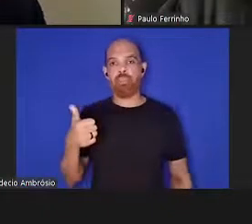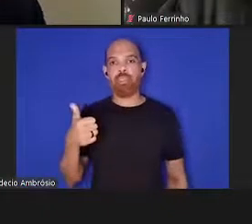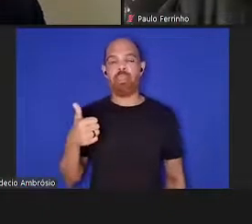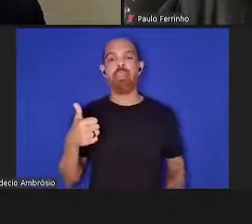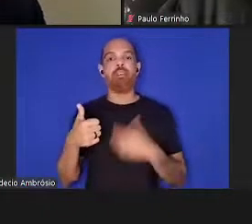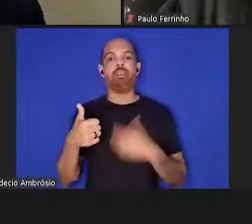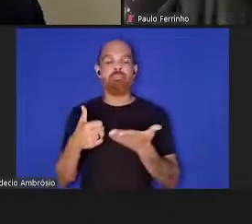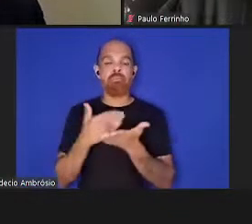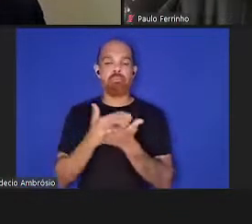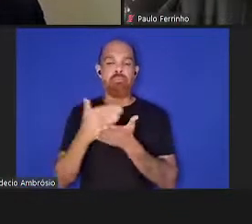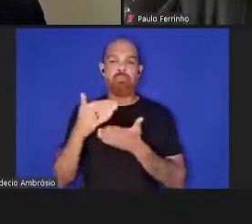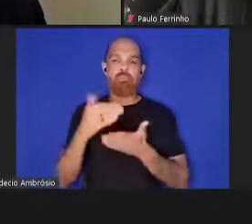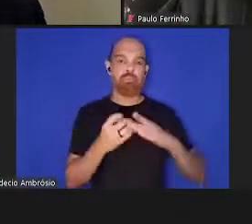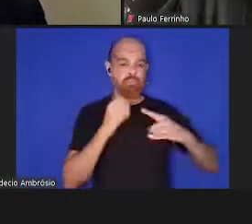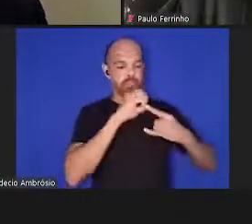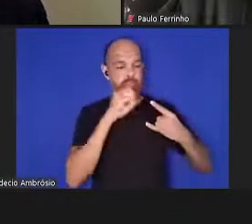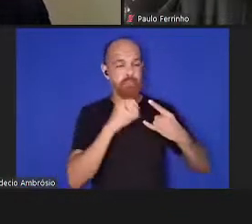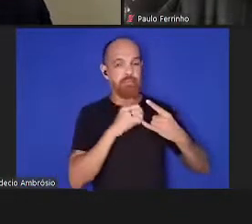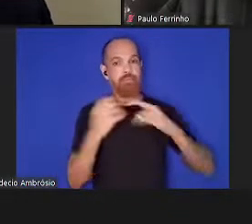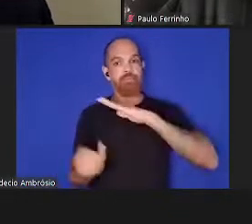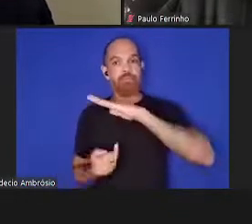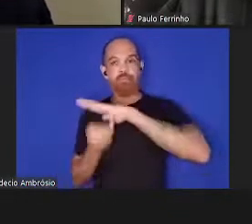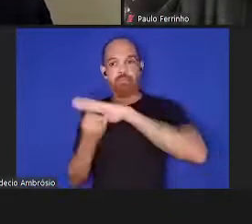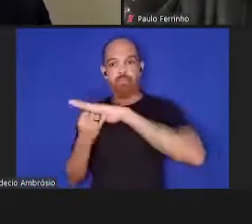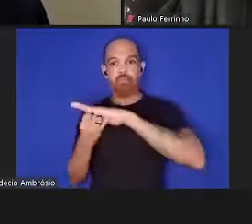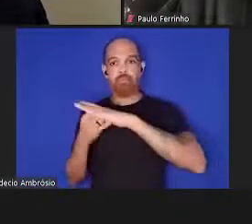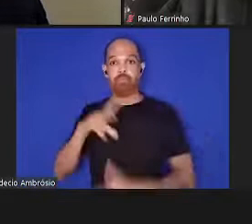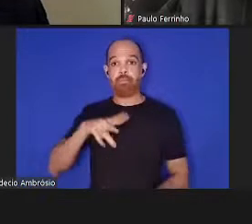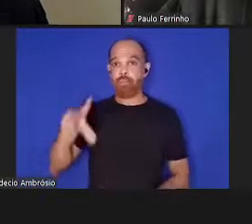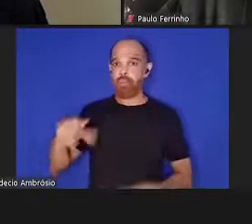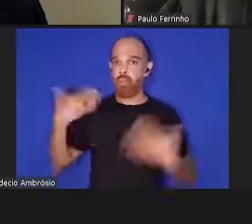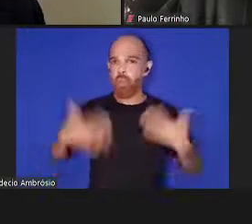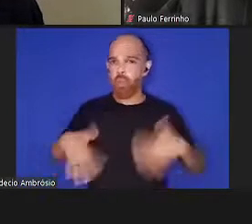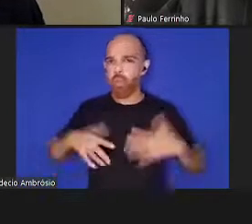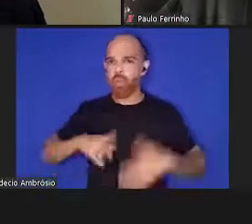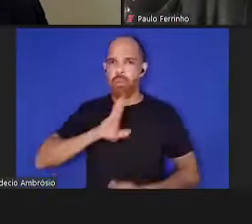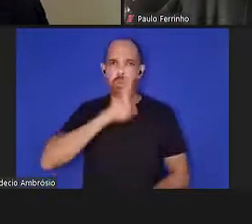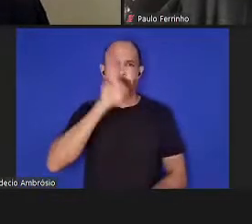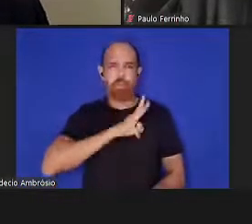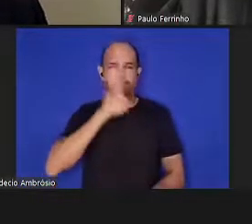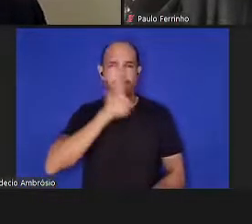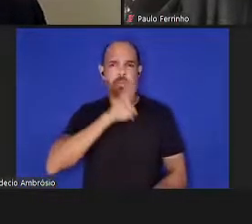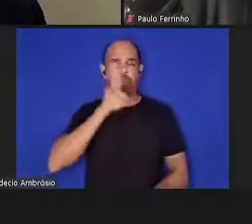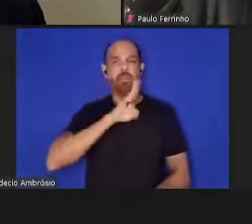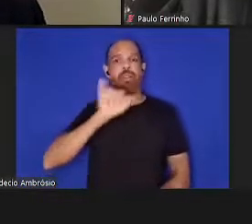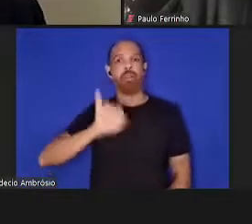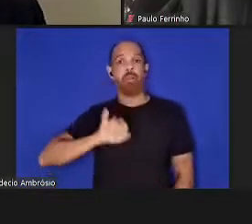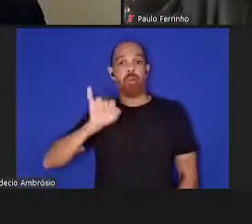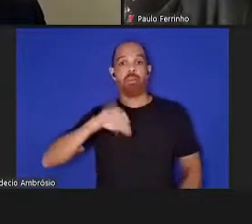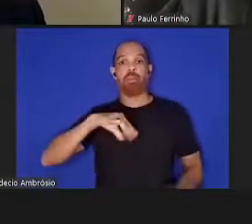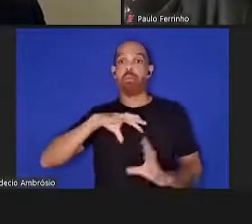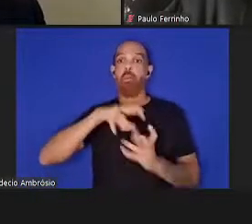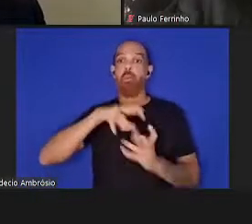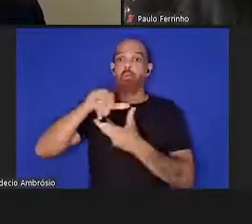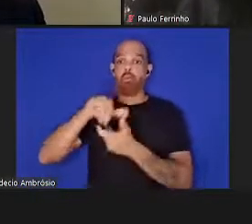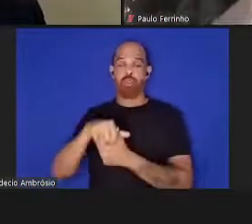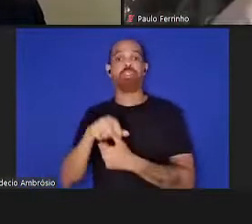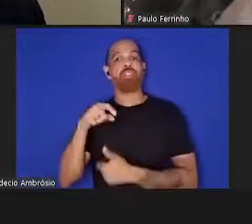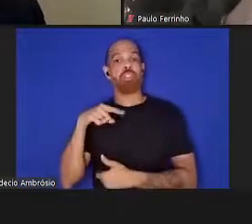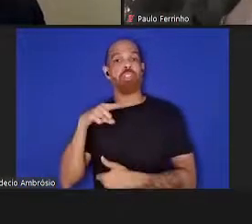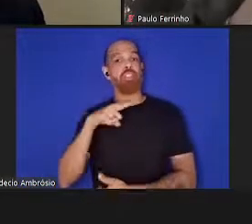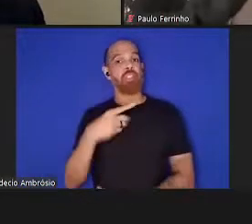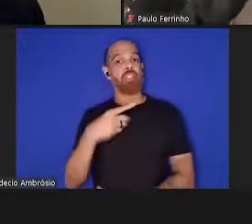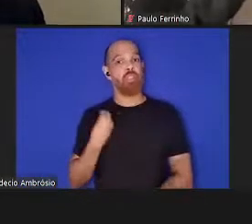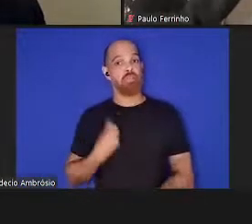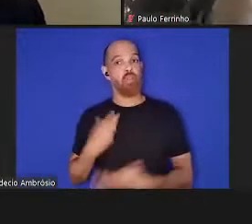entre Fiocruz e instituições portuguesas, no calibre da relevância, da importância mundial que tem essas que hoje nós estamos